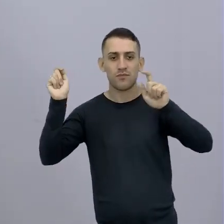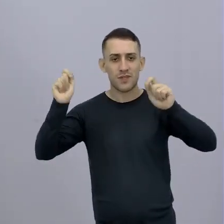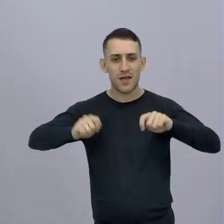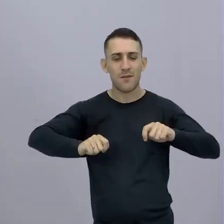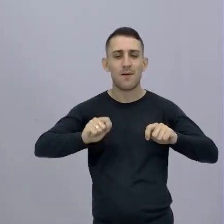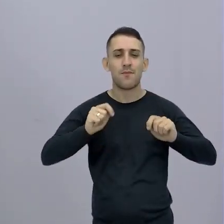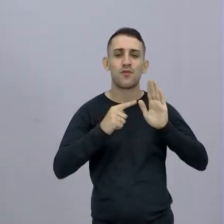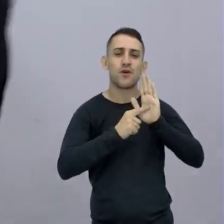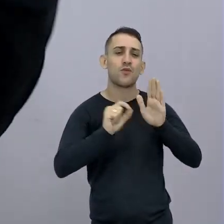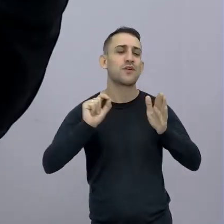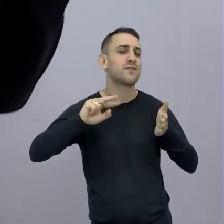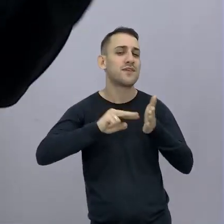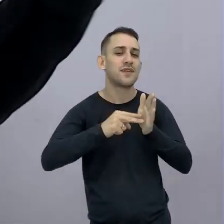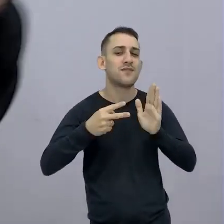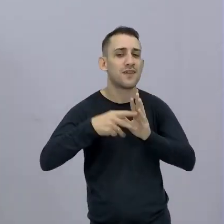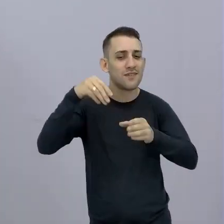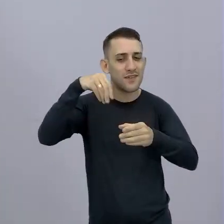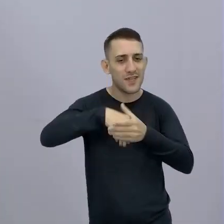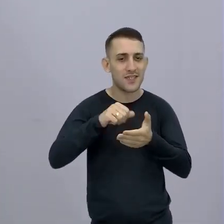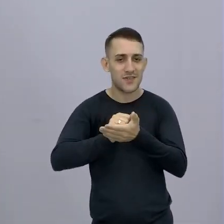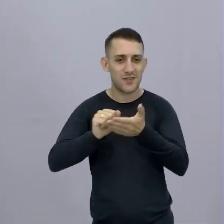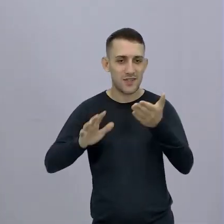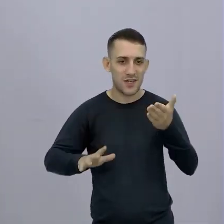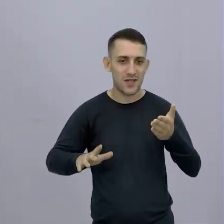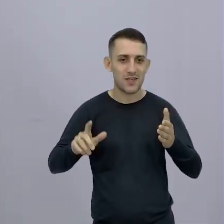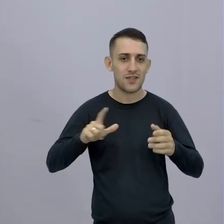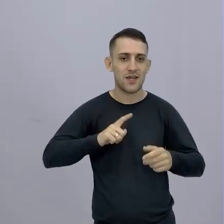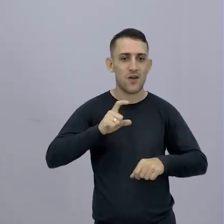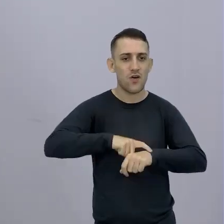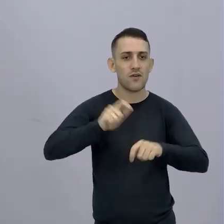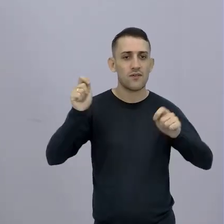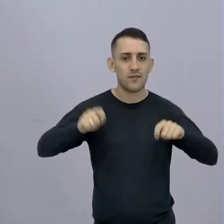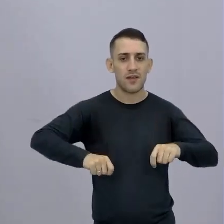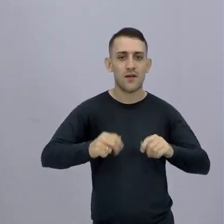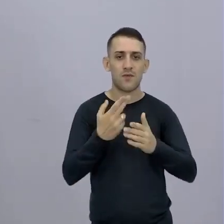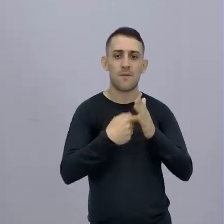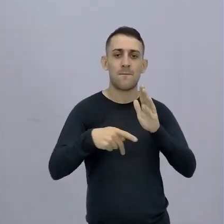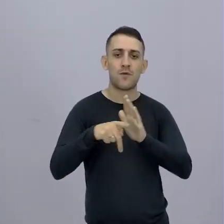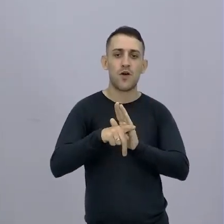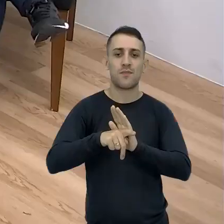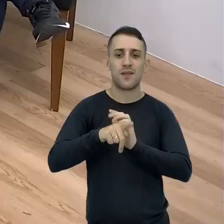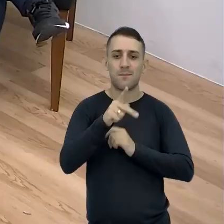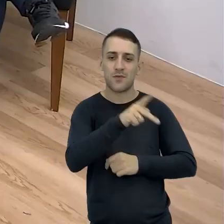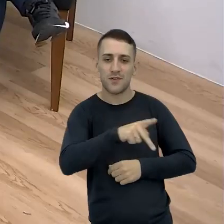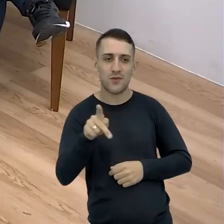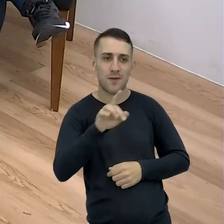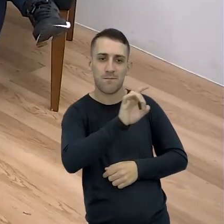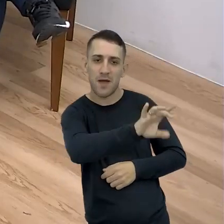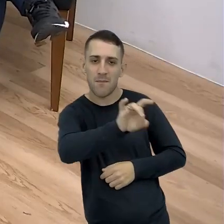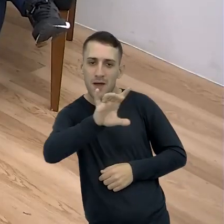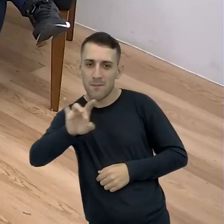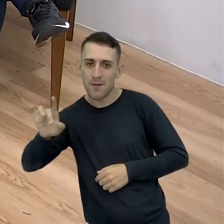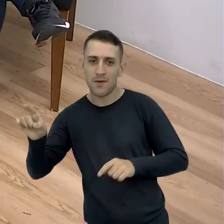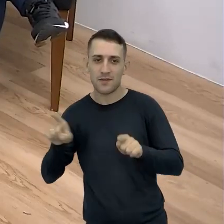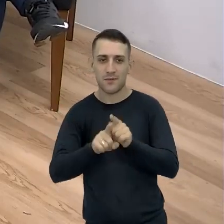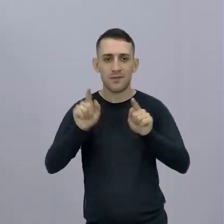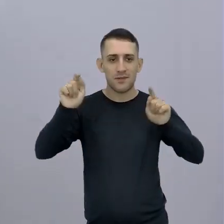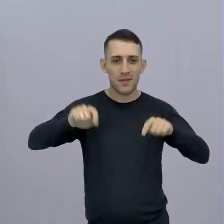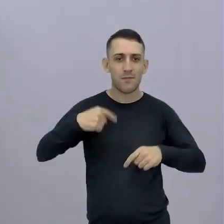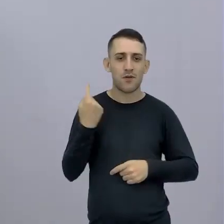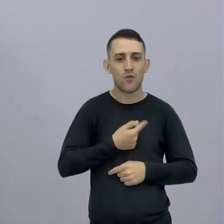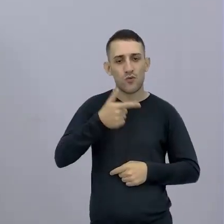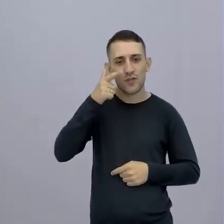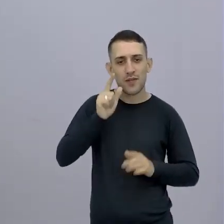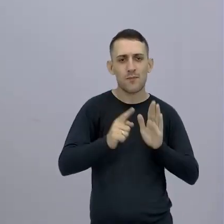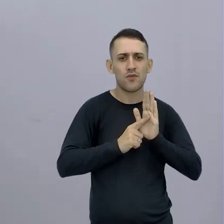o que cada um Trabalhou aqui Nas suas atividades Então quando for no da Eveline Vão ser imagens da Eveline Da Sumai Da Sumai E do Giba Do Giba e do meu Para poder